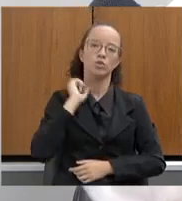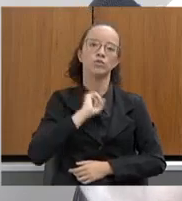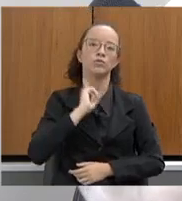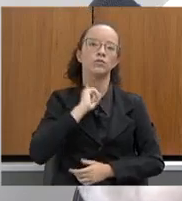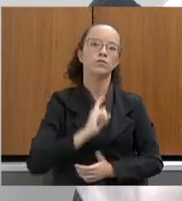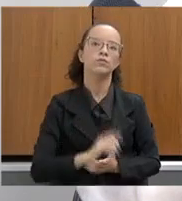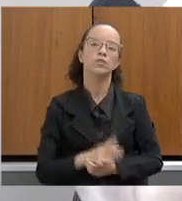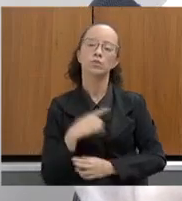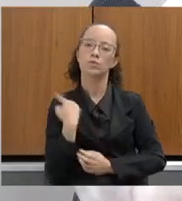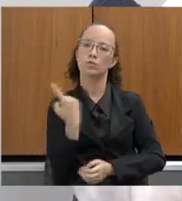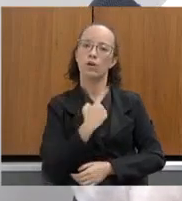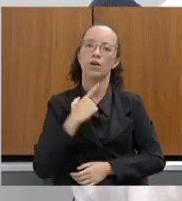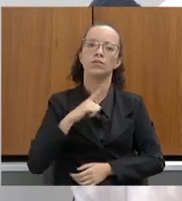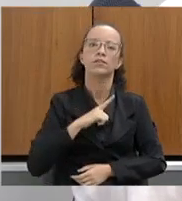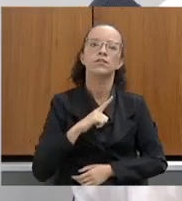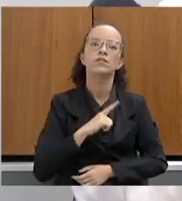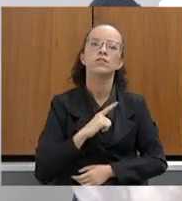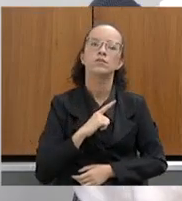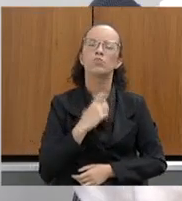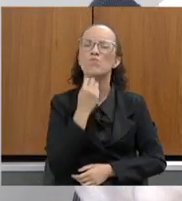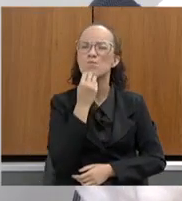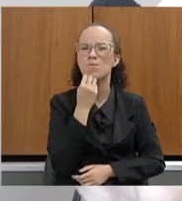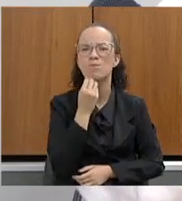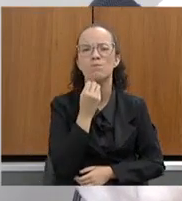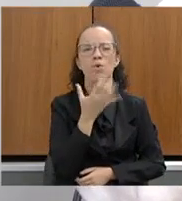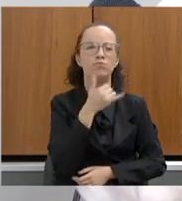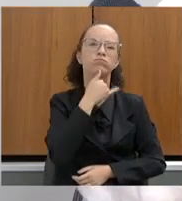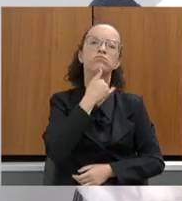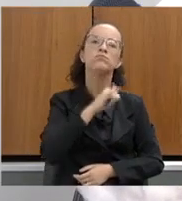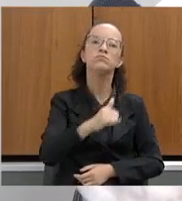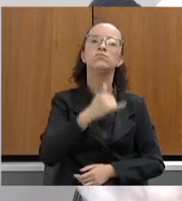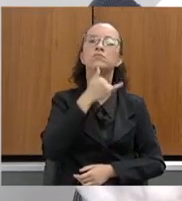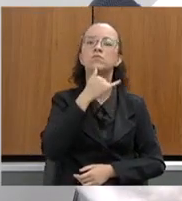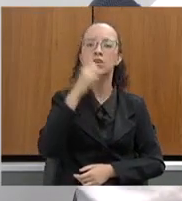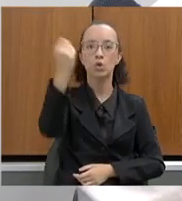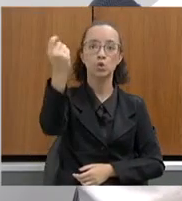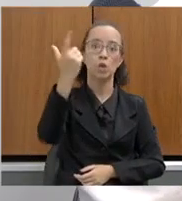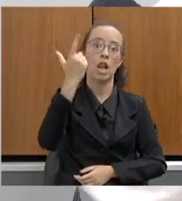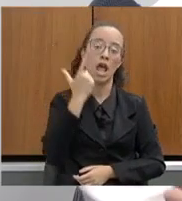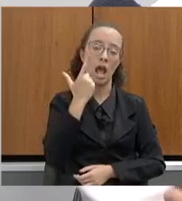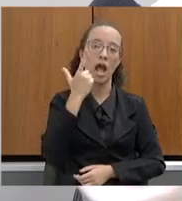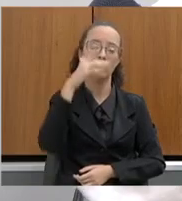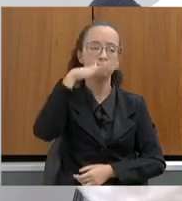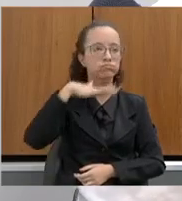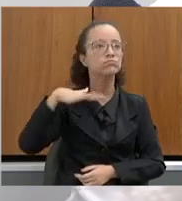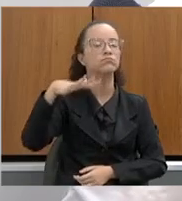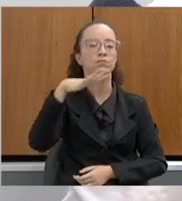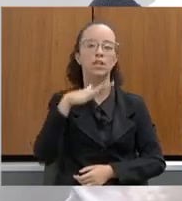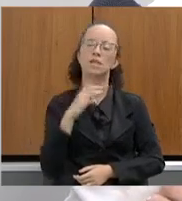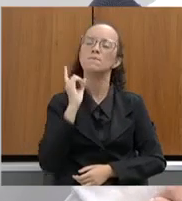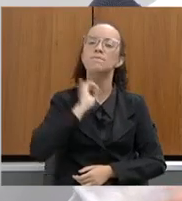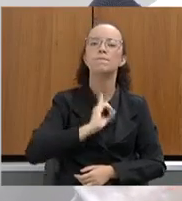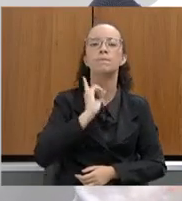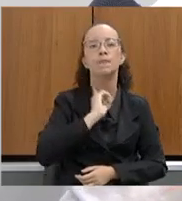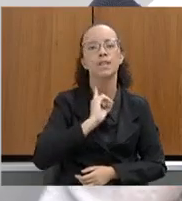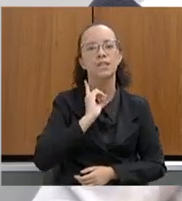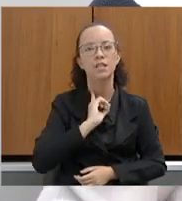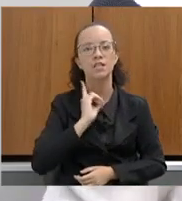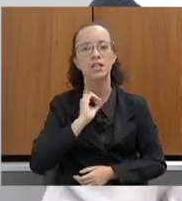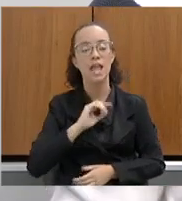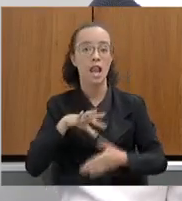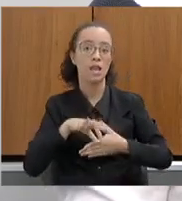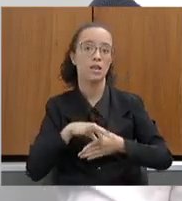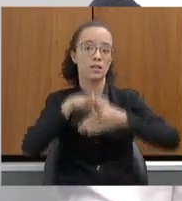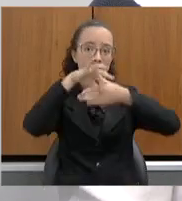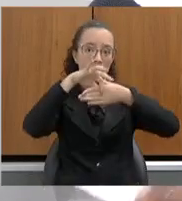Nós temos um boom na energia solar na nossa região. Minas Gerais lidera